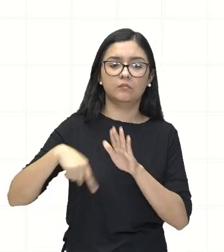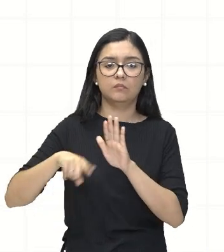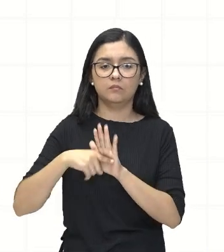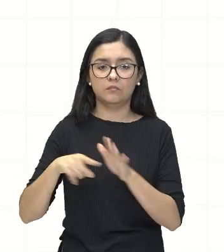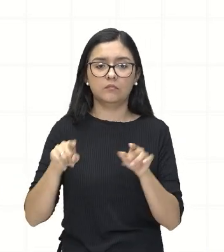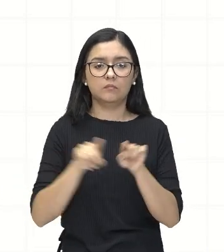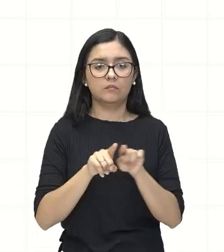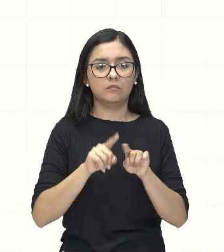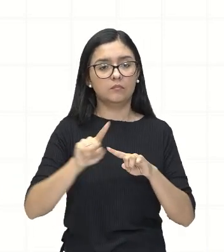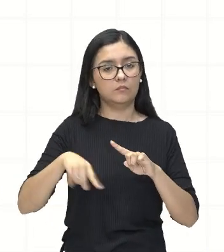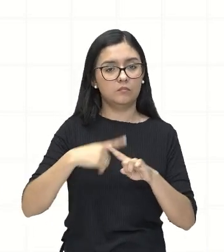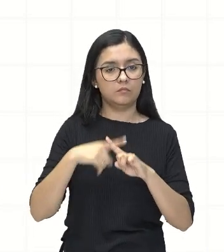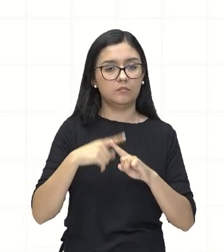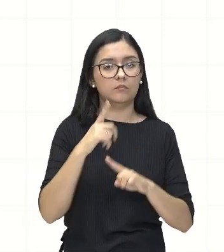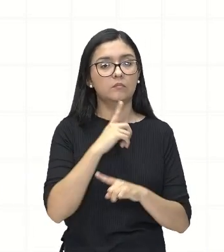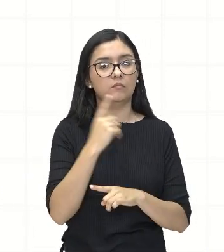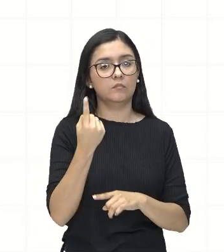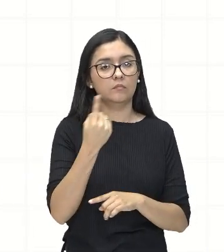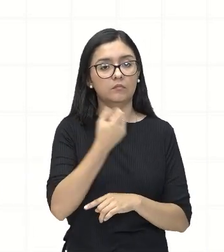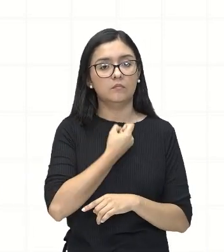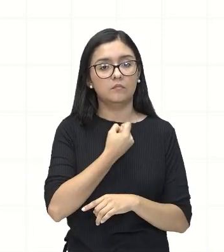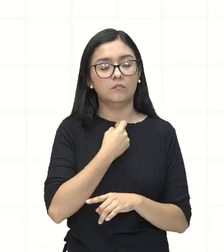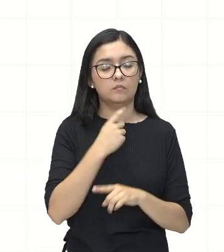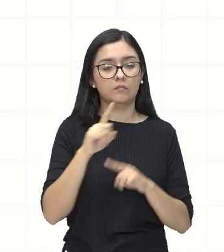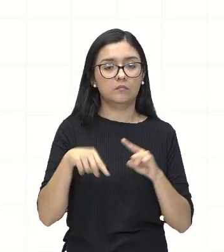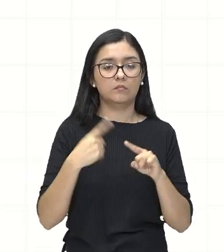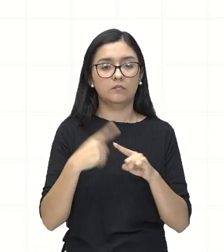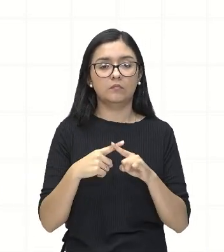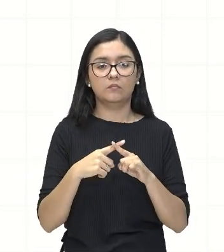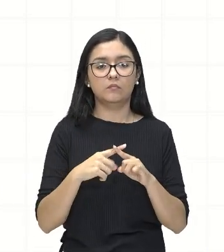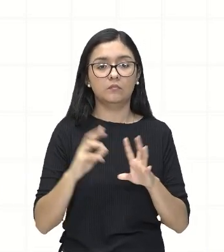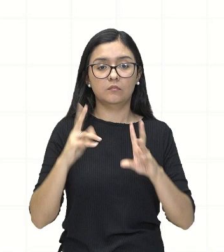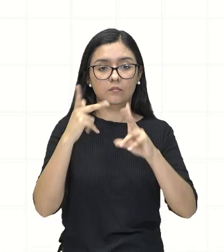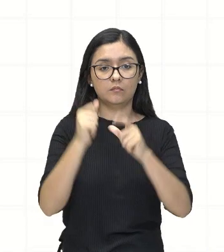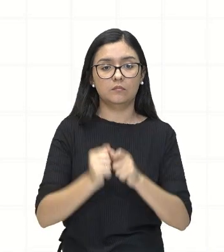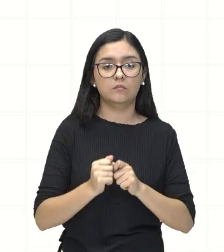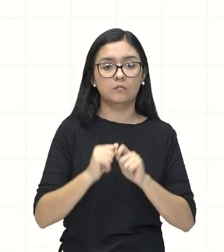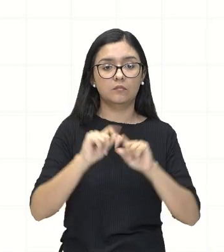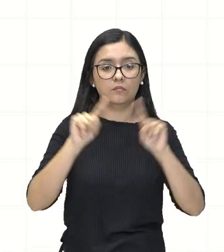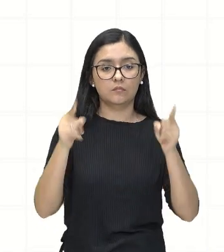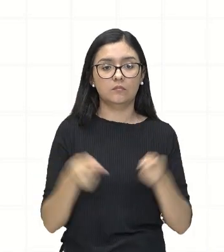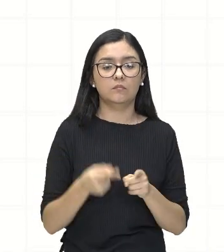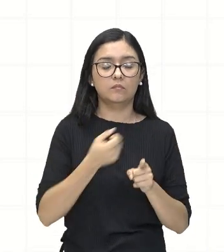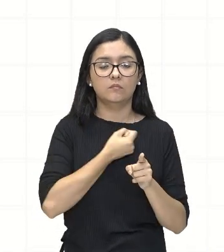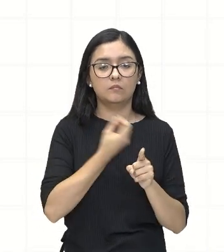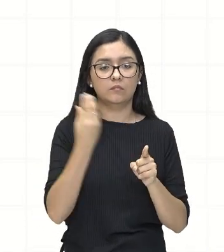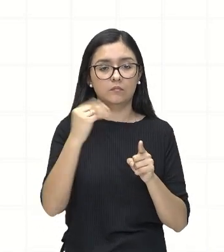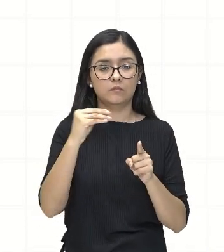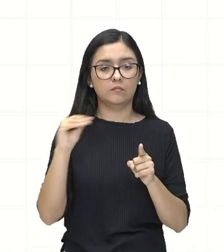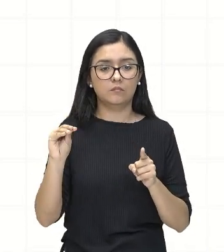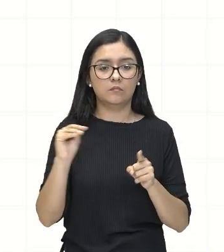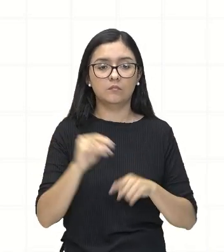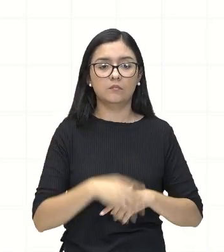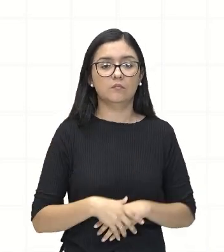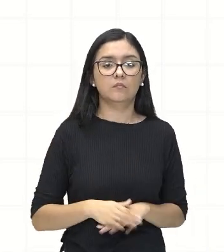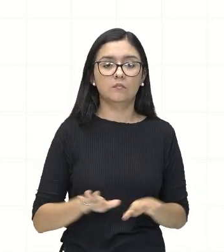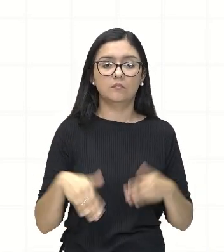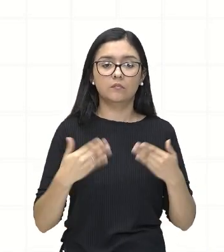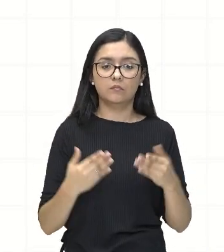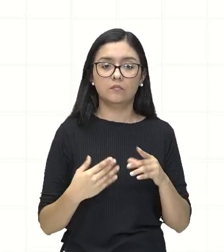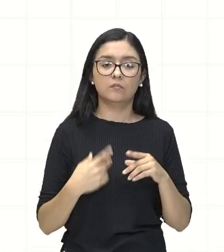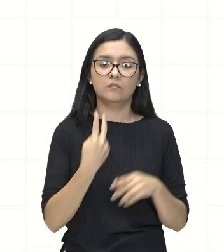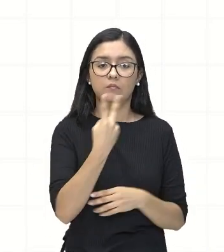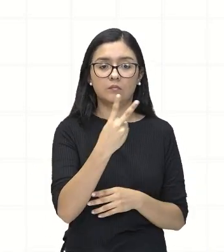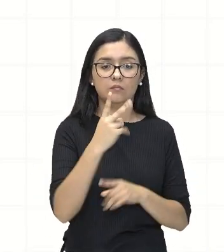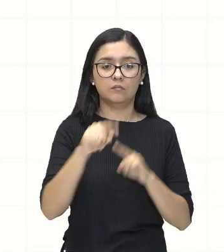multiplicação, temos um número multiplicando todos eles. Então, ele vai multiplicar o 2, 2 vezes